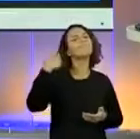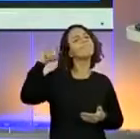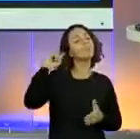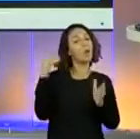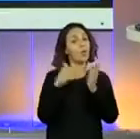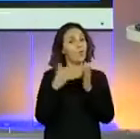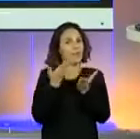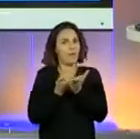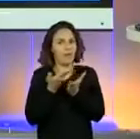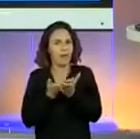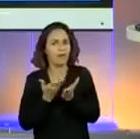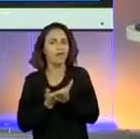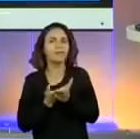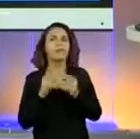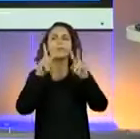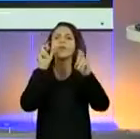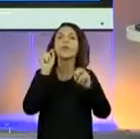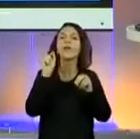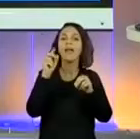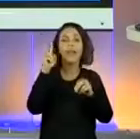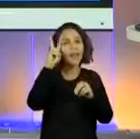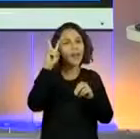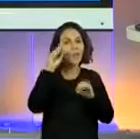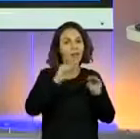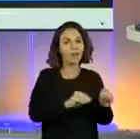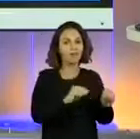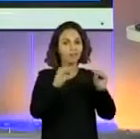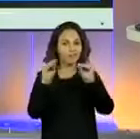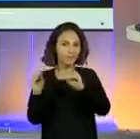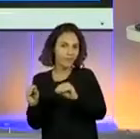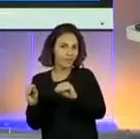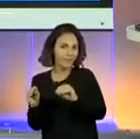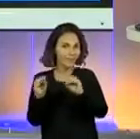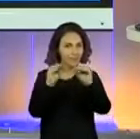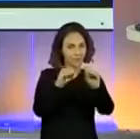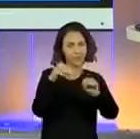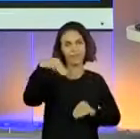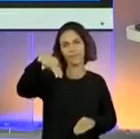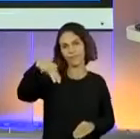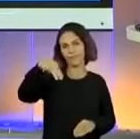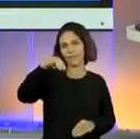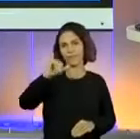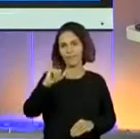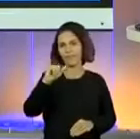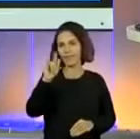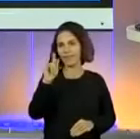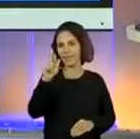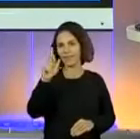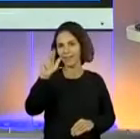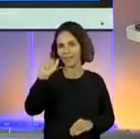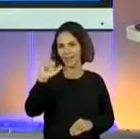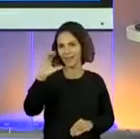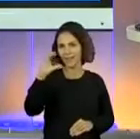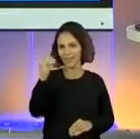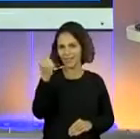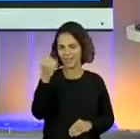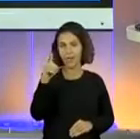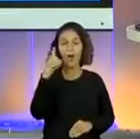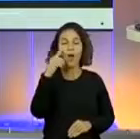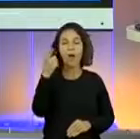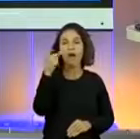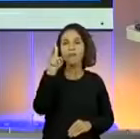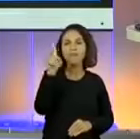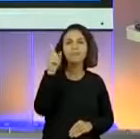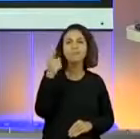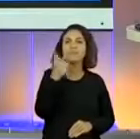aula, nós discutimos migração. Olha, não mudou no dedo, mas, gente, vocês já sabem que nós temos um oráculo. Quando não muda, no dedo o oráculo muda.